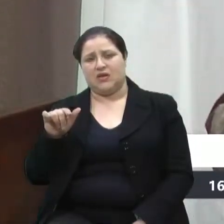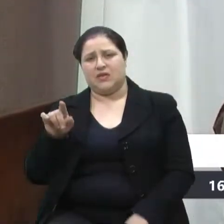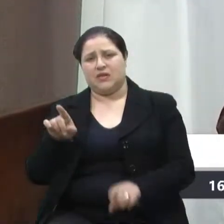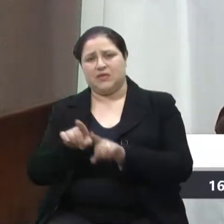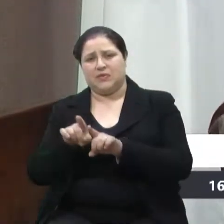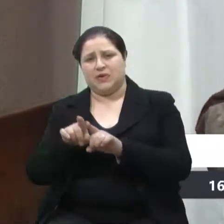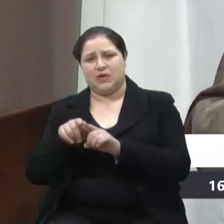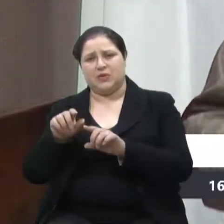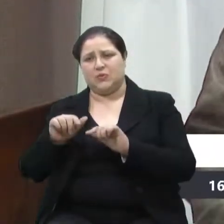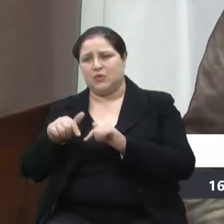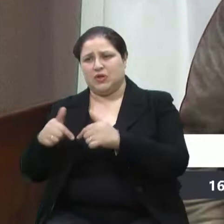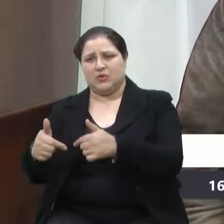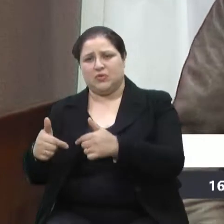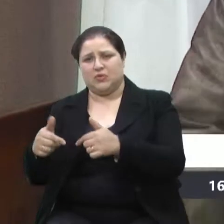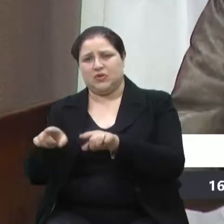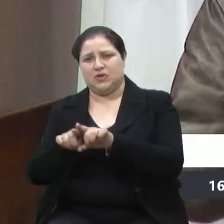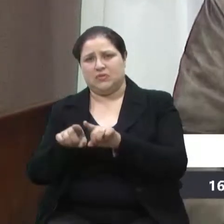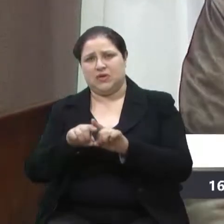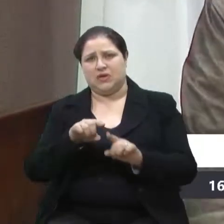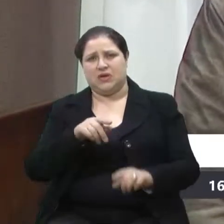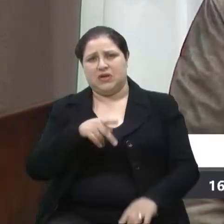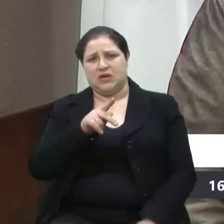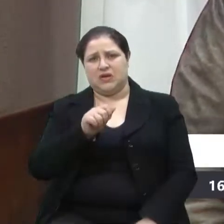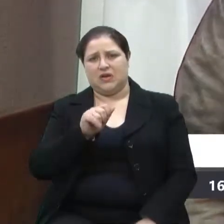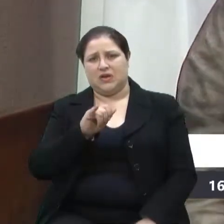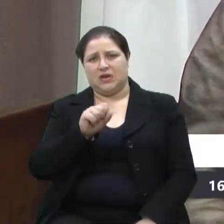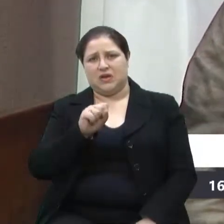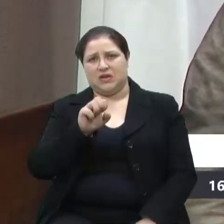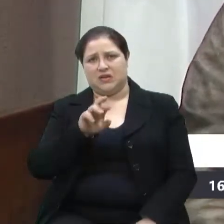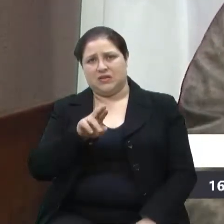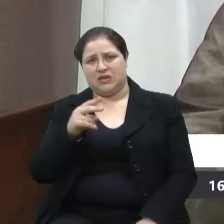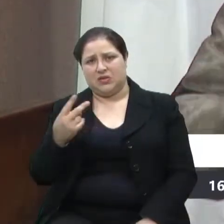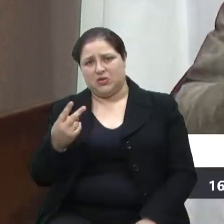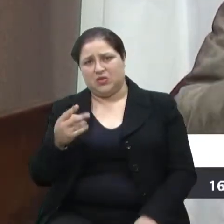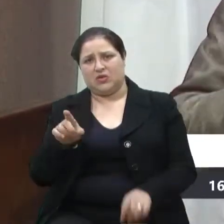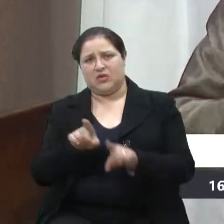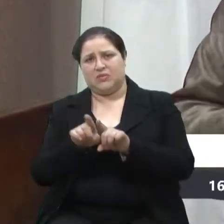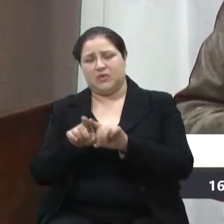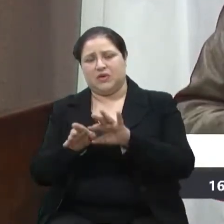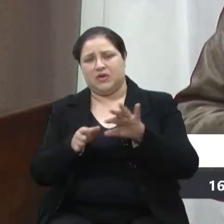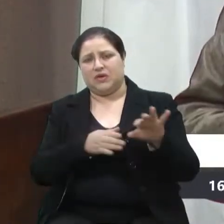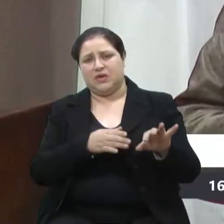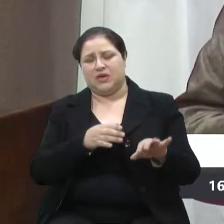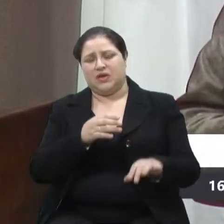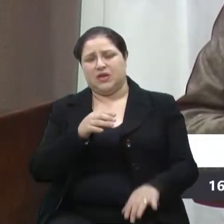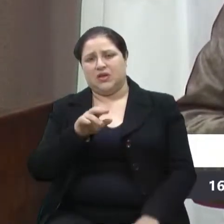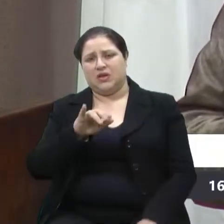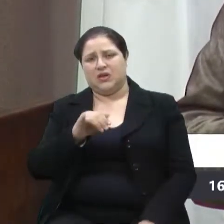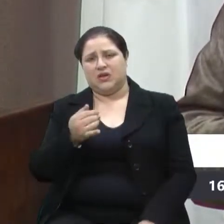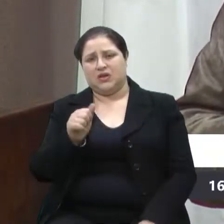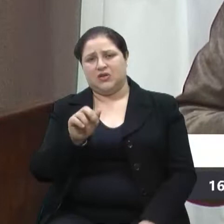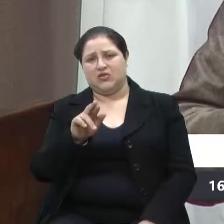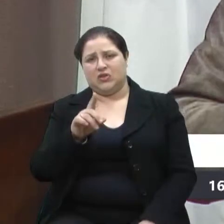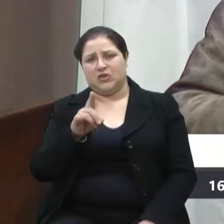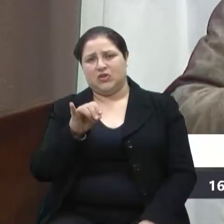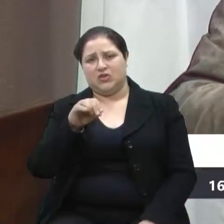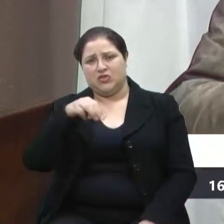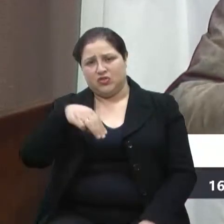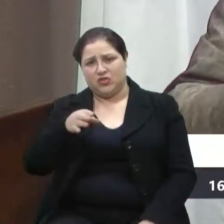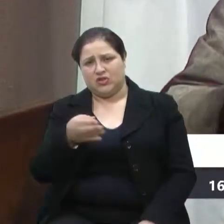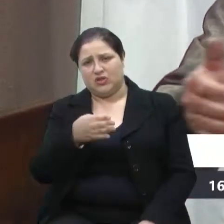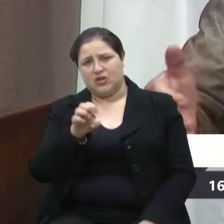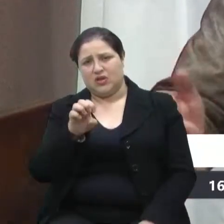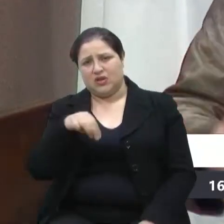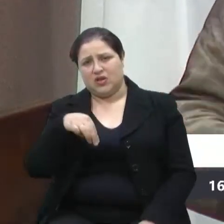quantas vezes nós estivemos lá para pavimentações, saneamento. Jardim Embaixador, lá do lado da... do lado